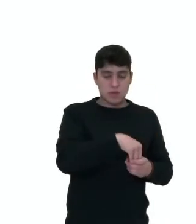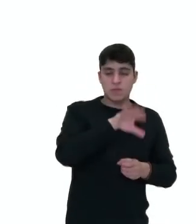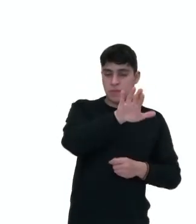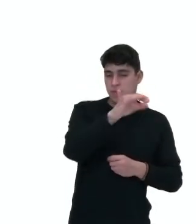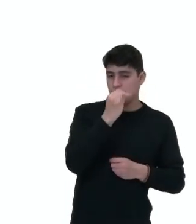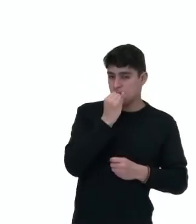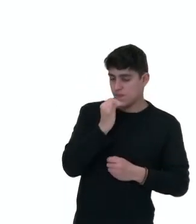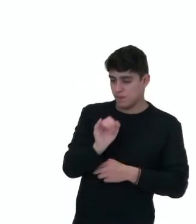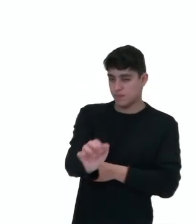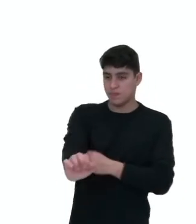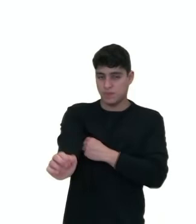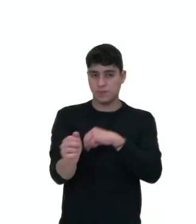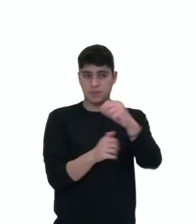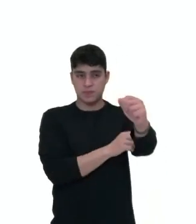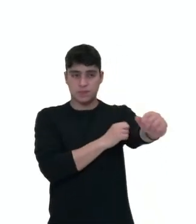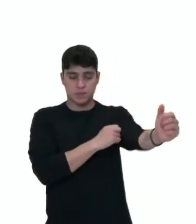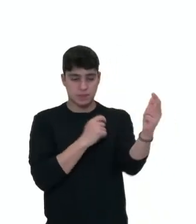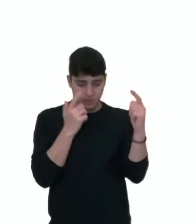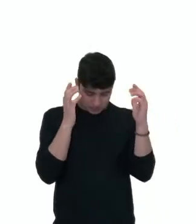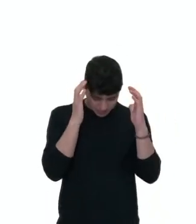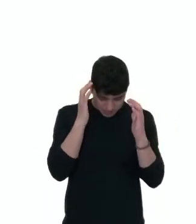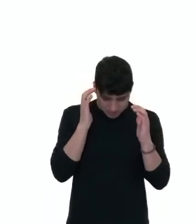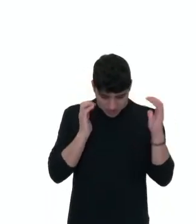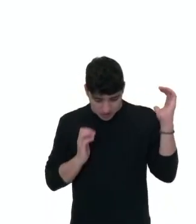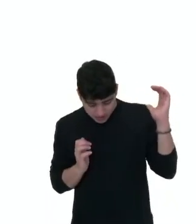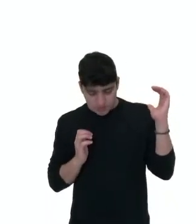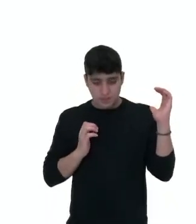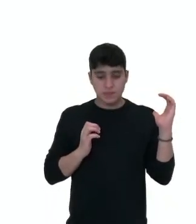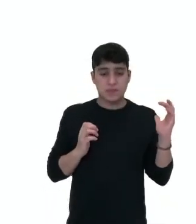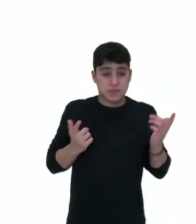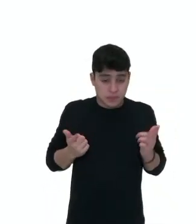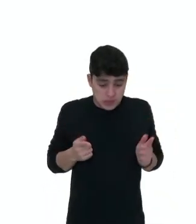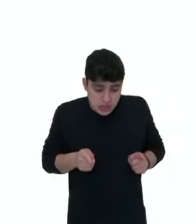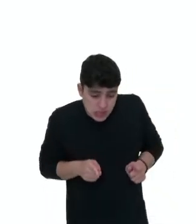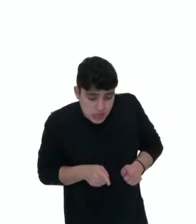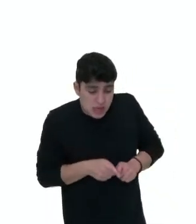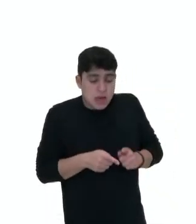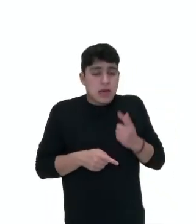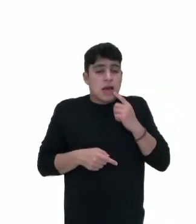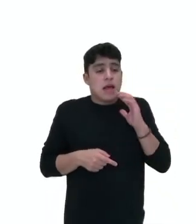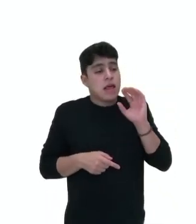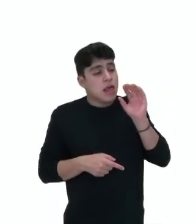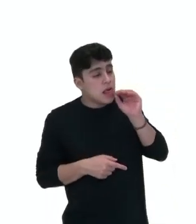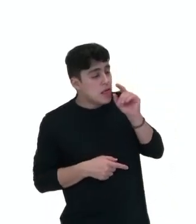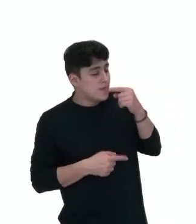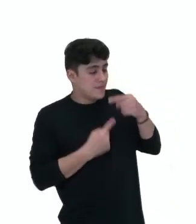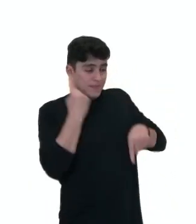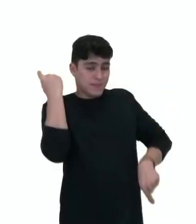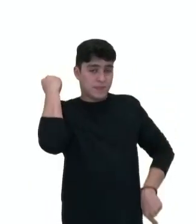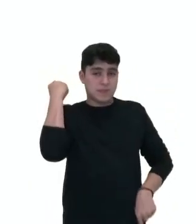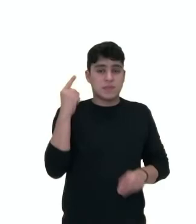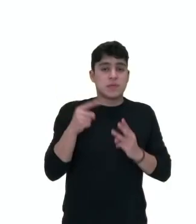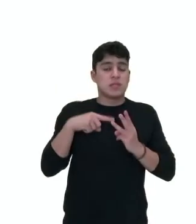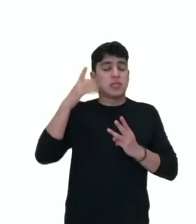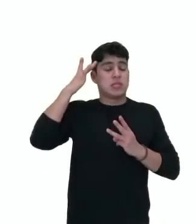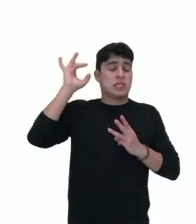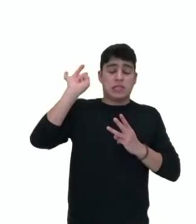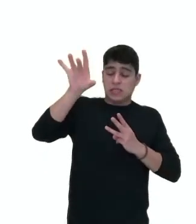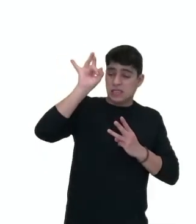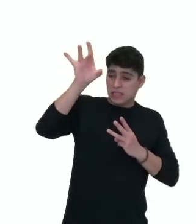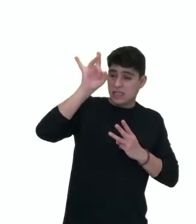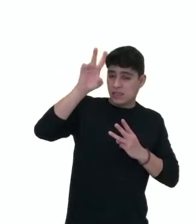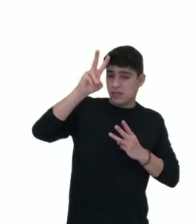a pessoa pode ter a parte do corpo paralisada ou dormente, dificuldade de fala, dor de cabeça extremamente